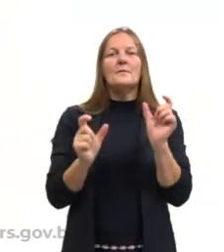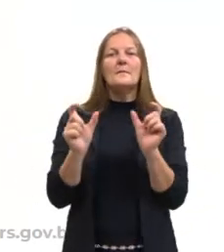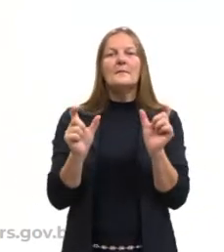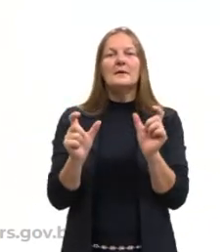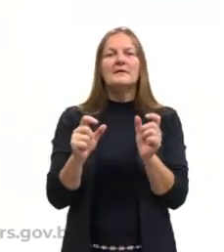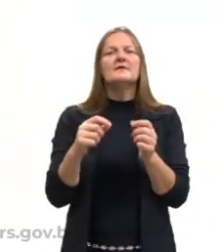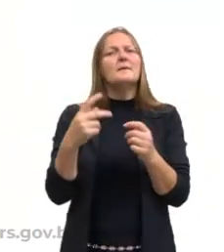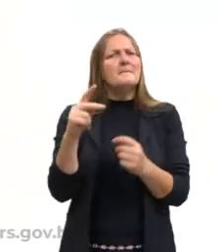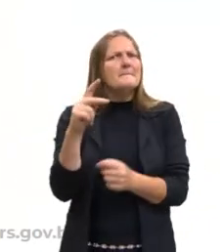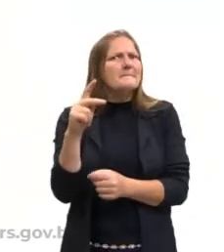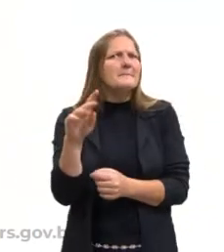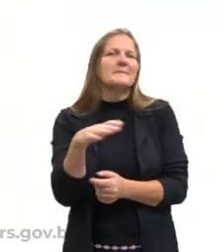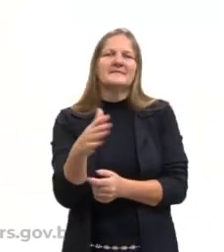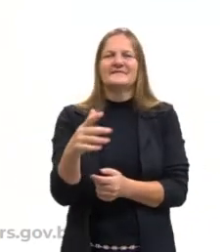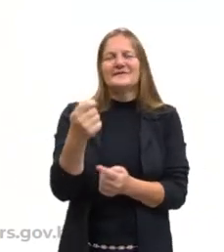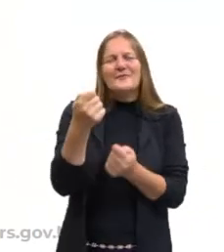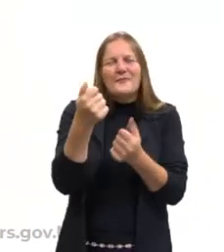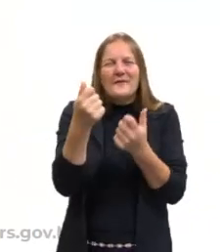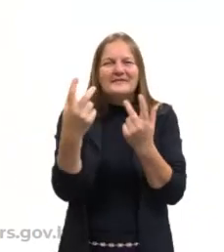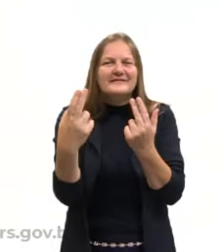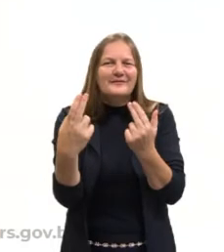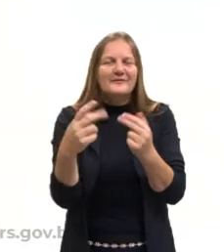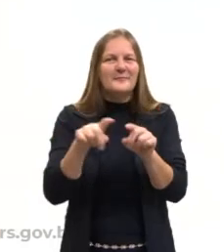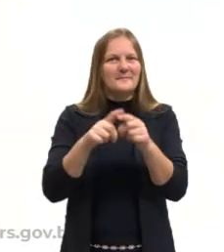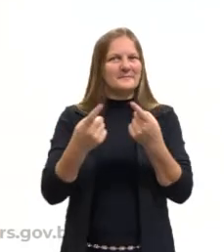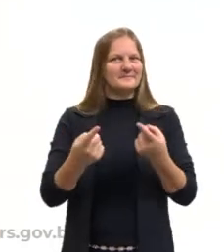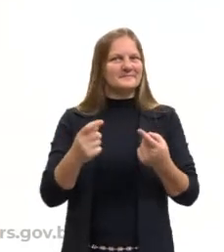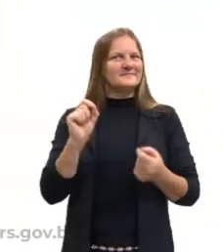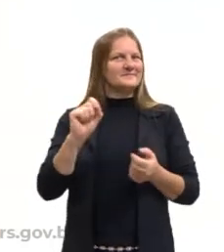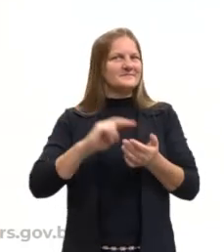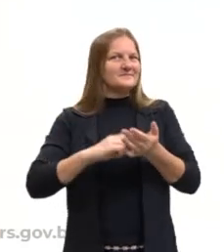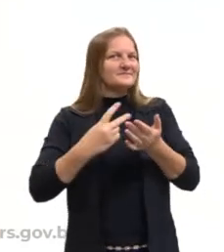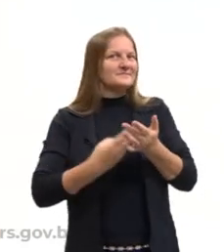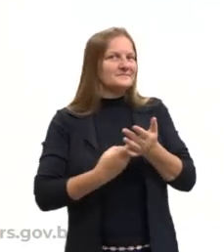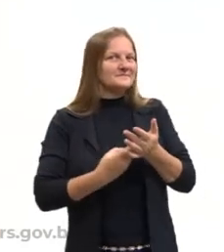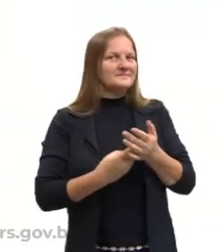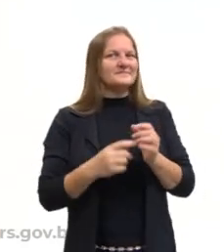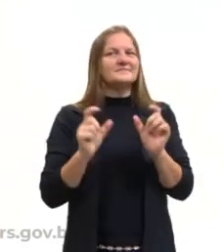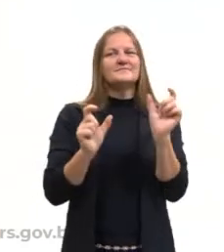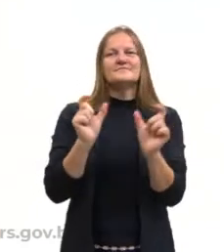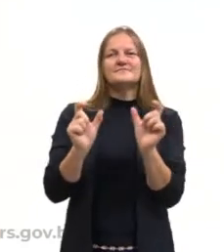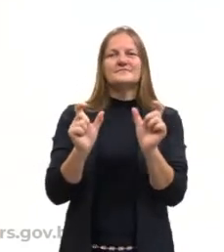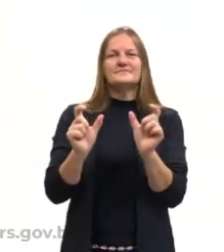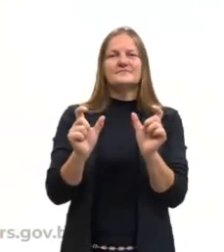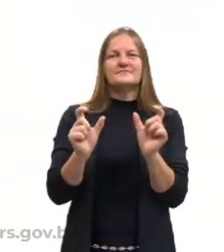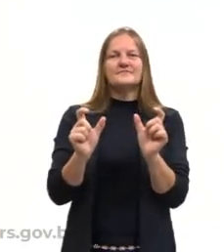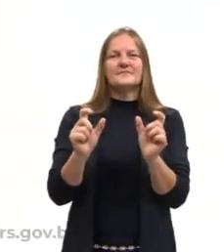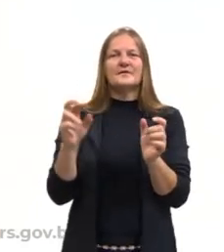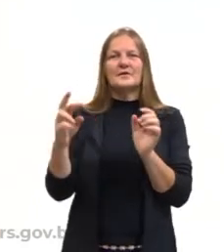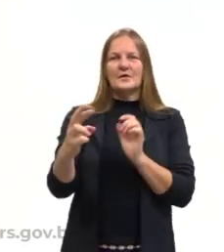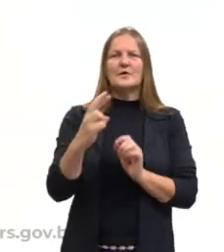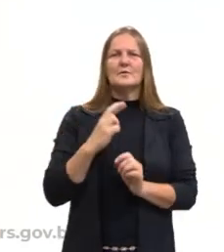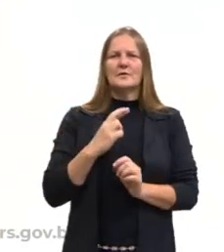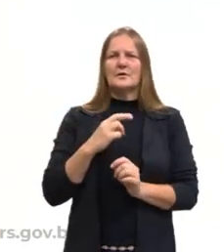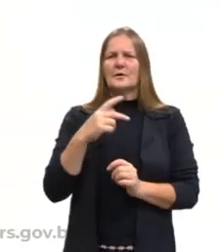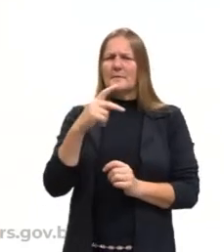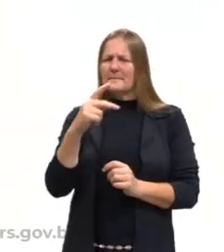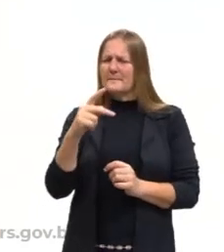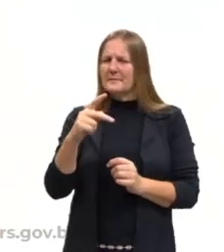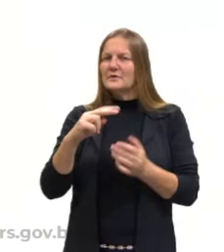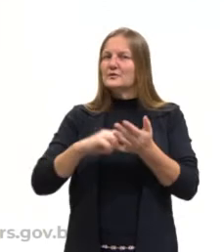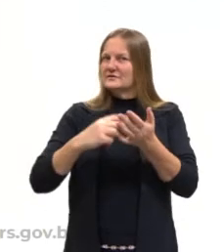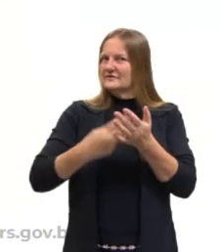são muito parecidas às vezes. E será que essas palavras, elas são realmente o significado, o mesmo